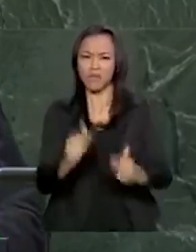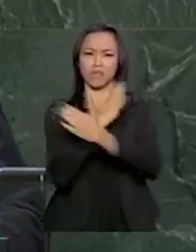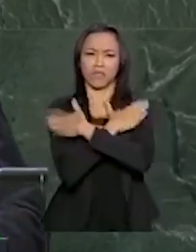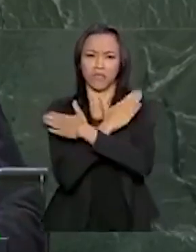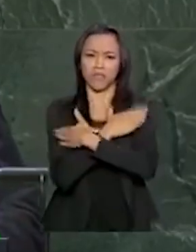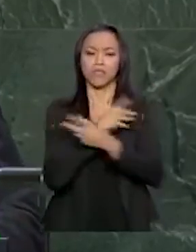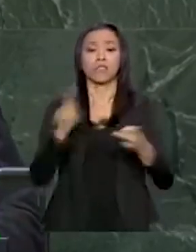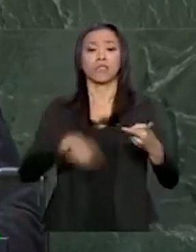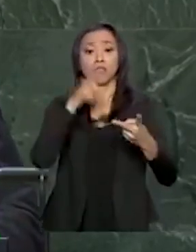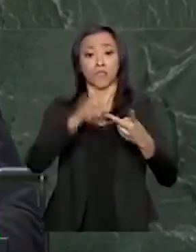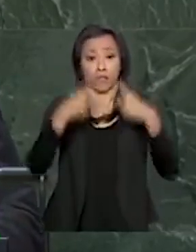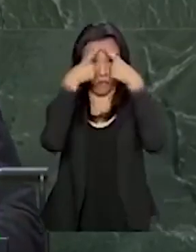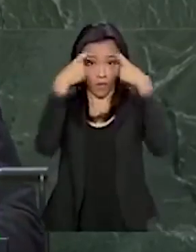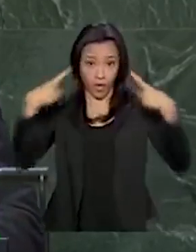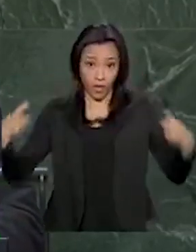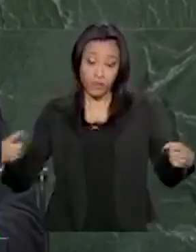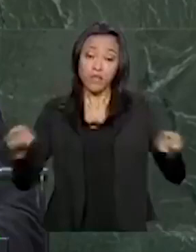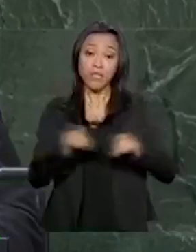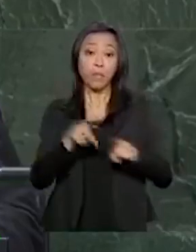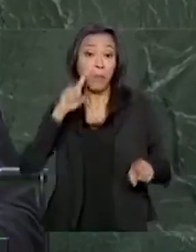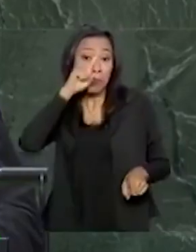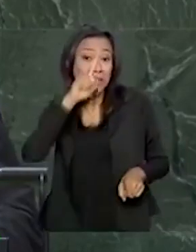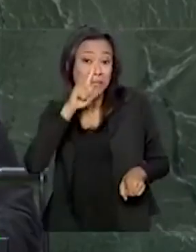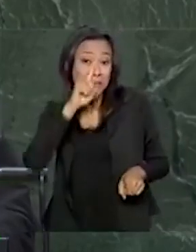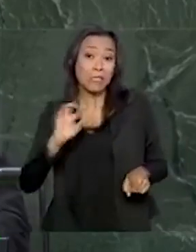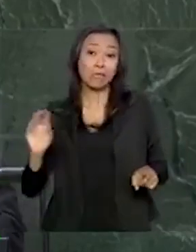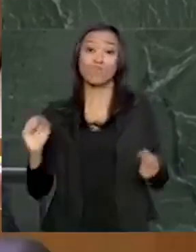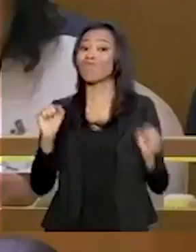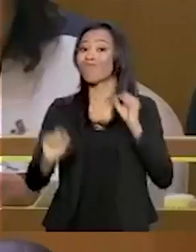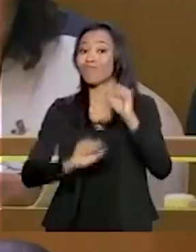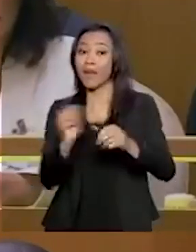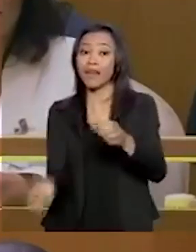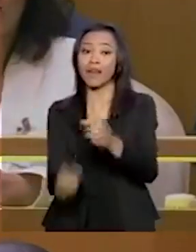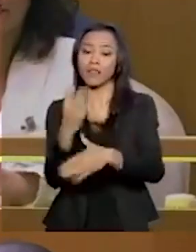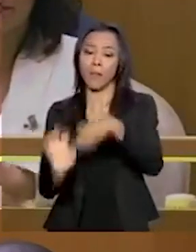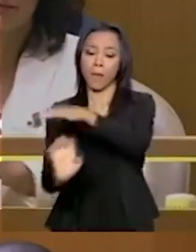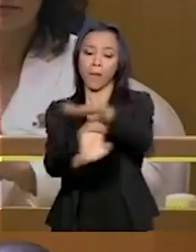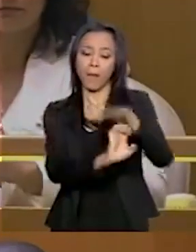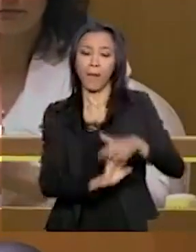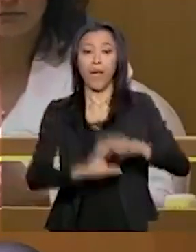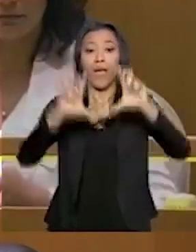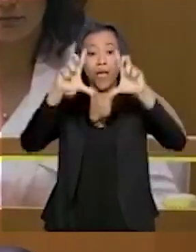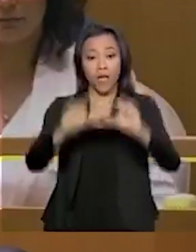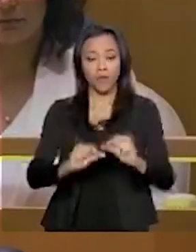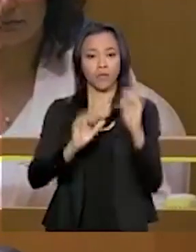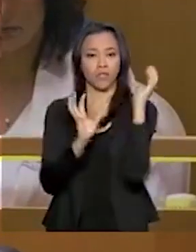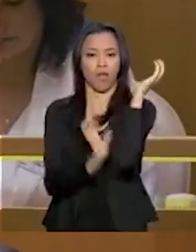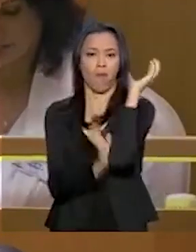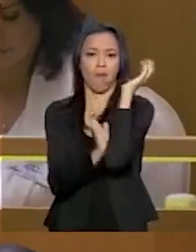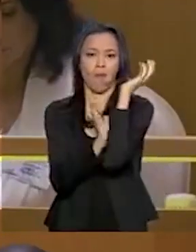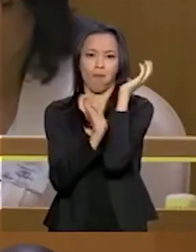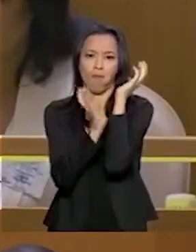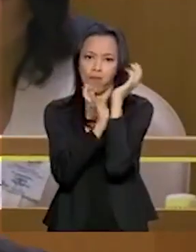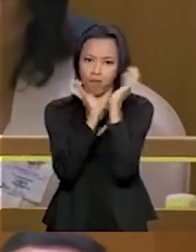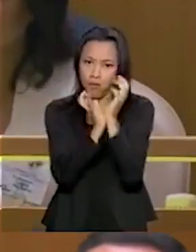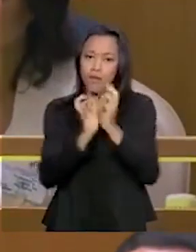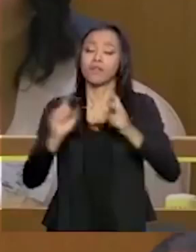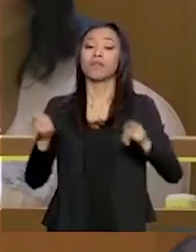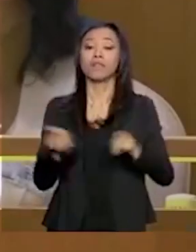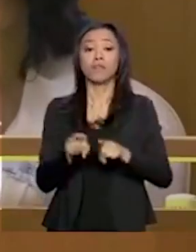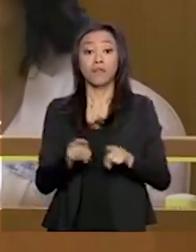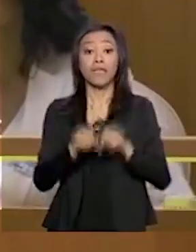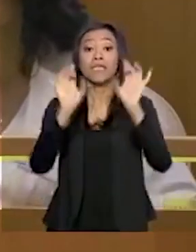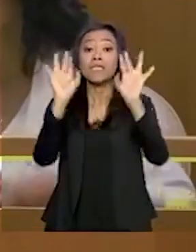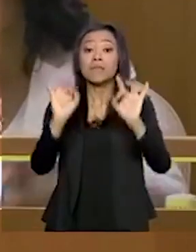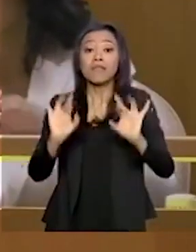violência e o risco para os negócios, por meio da desburocratização, da desregulamentação e,